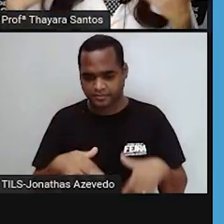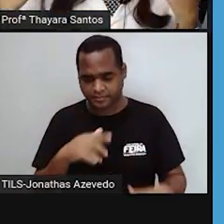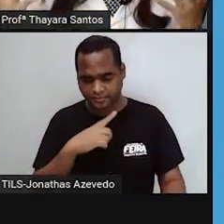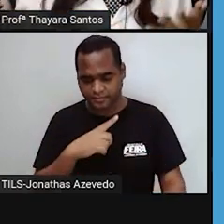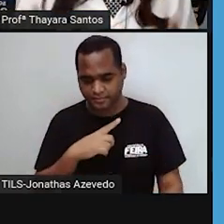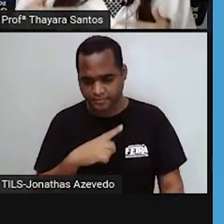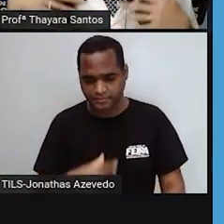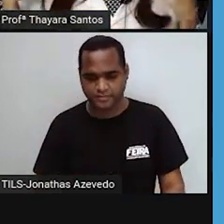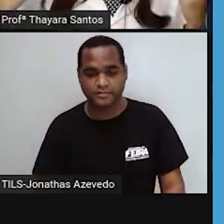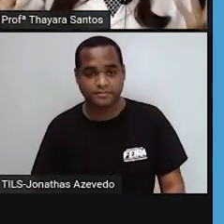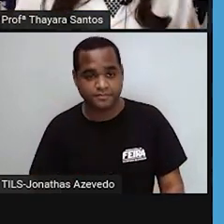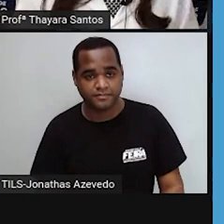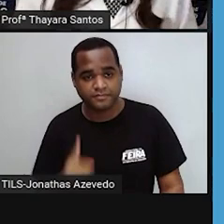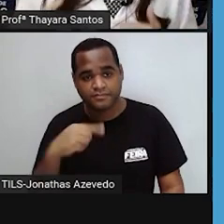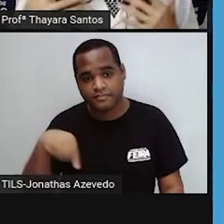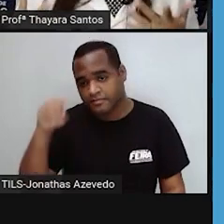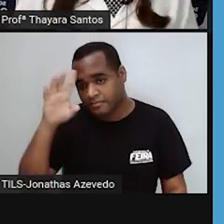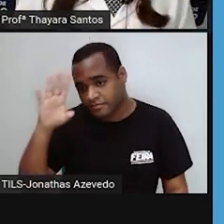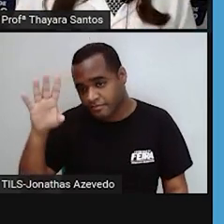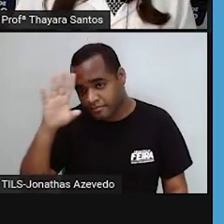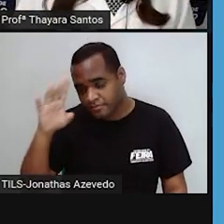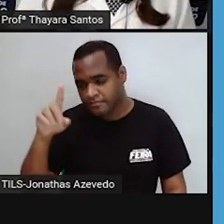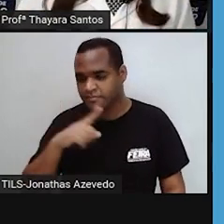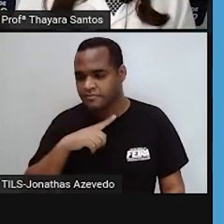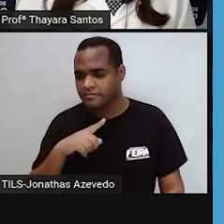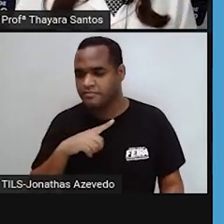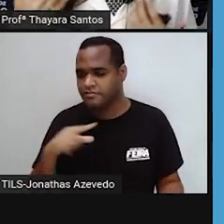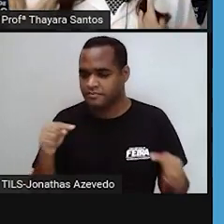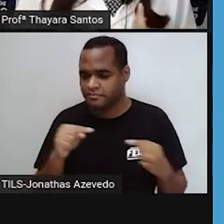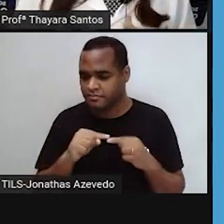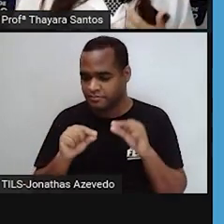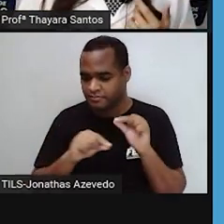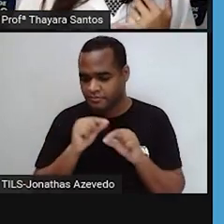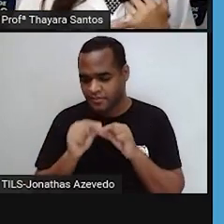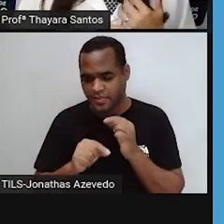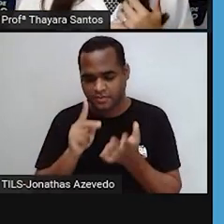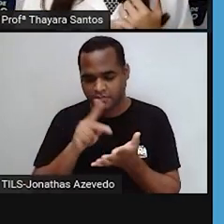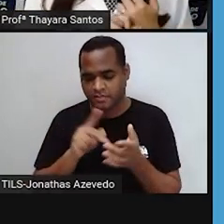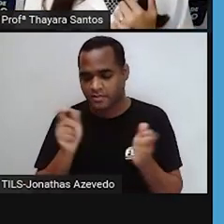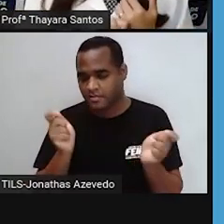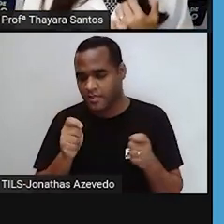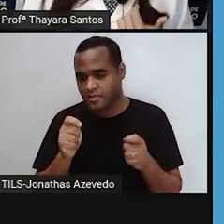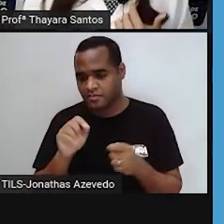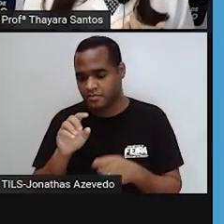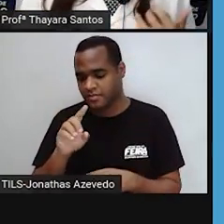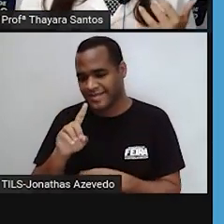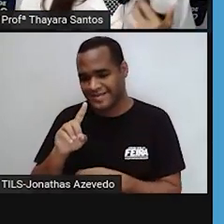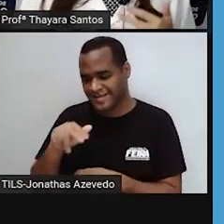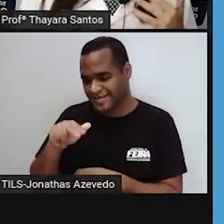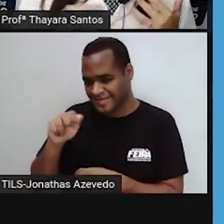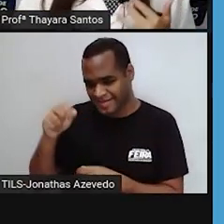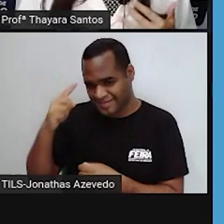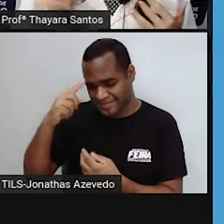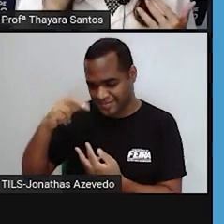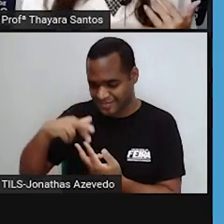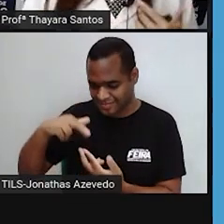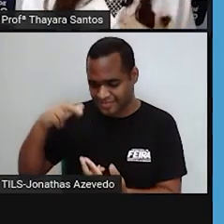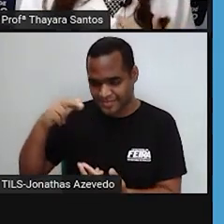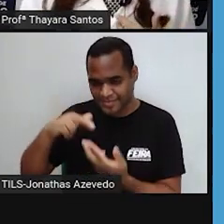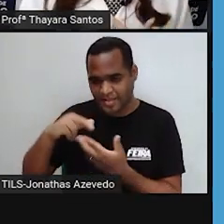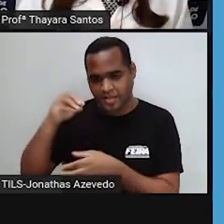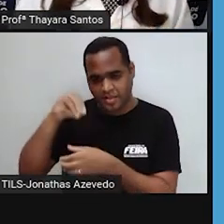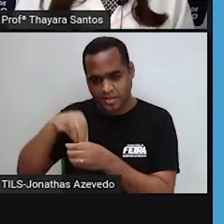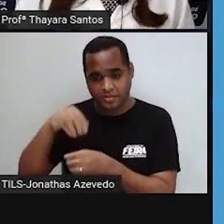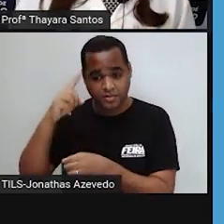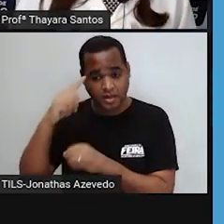pensar, né? De evidência de que essa teoria pode ser verdadeira. Justamente o fato dela ter DNA próprio, que é diferente do DNA que está no